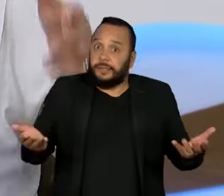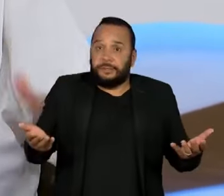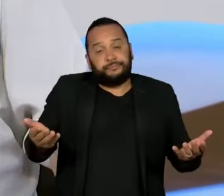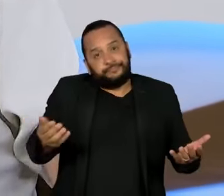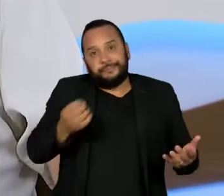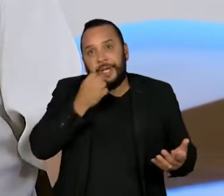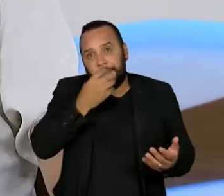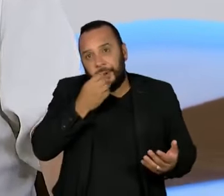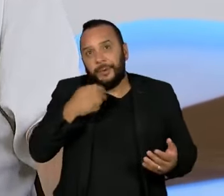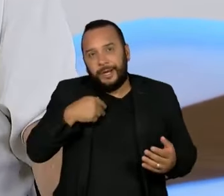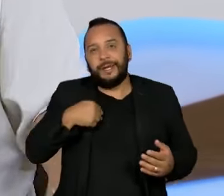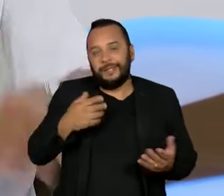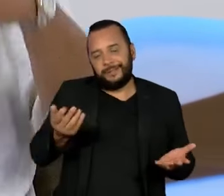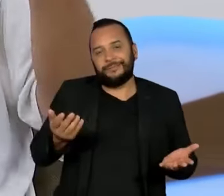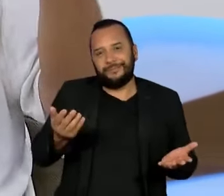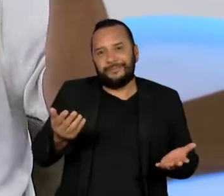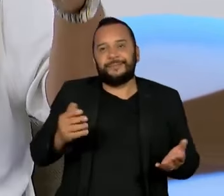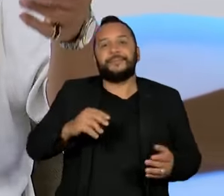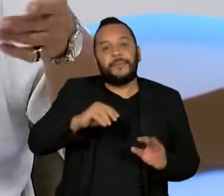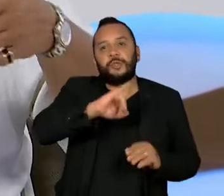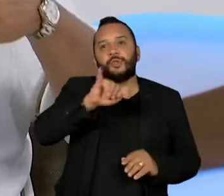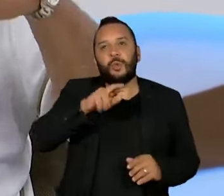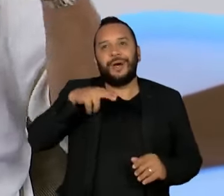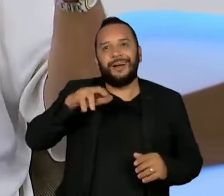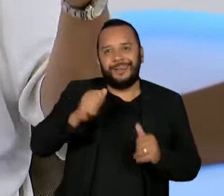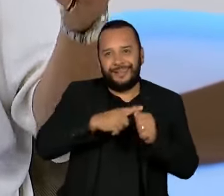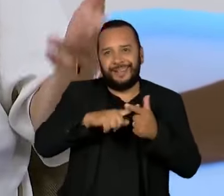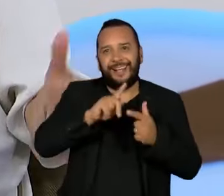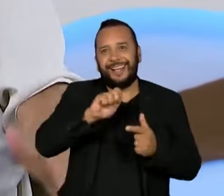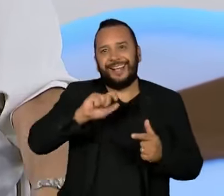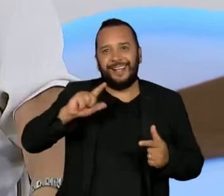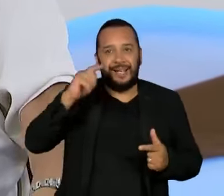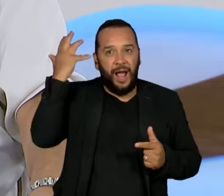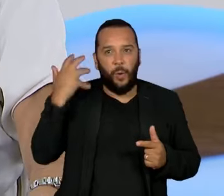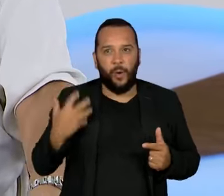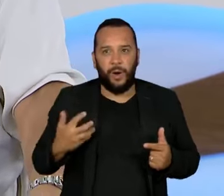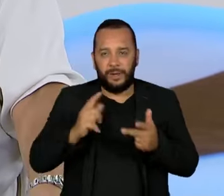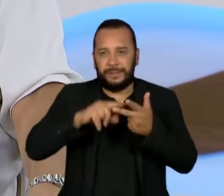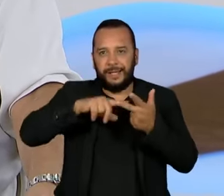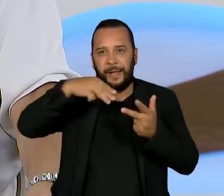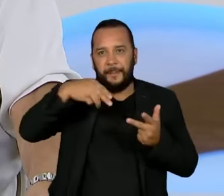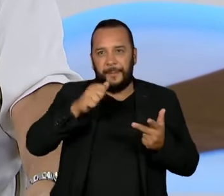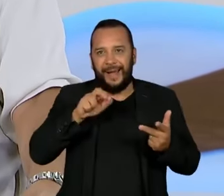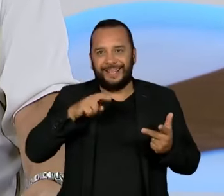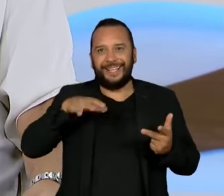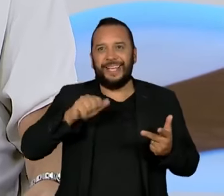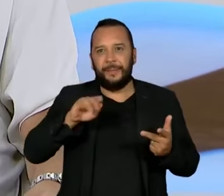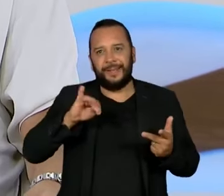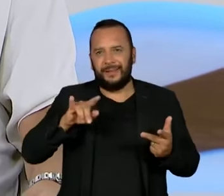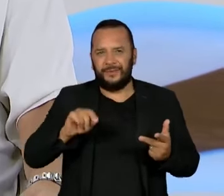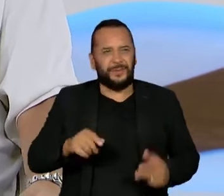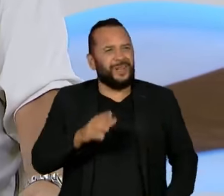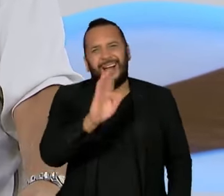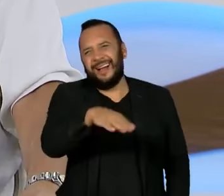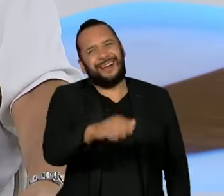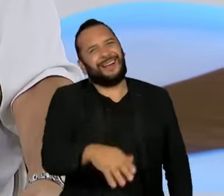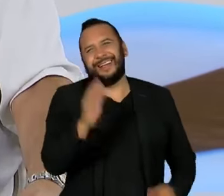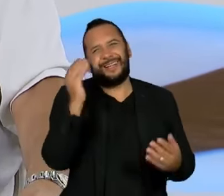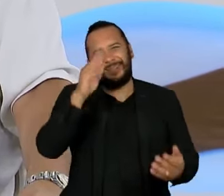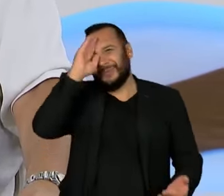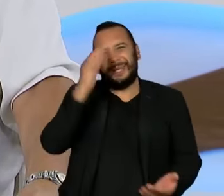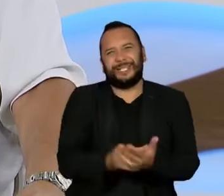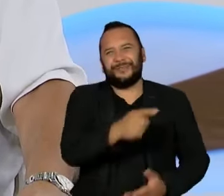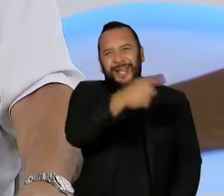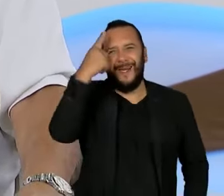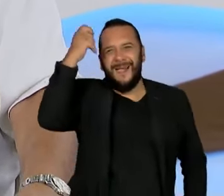filme, o Paulo Maclin também, Gal Costa, Maria Bethânia, todos os amigos que eu tive, quando eu contava essa história, eu dizia, ah, não, bicho, não fico